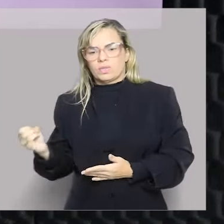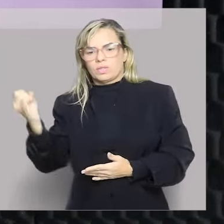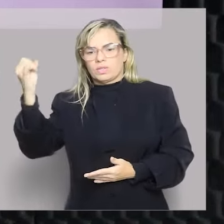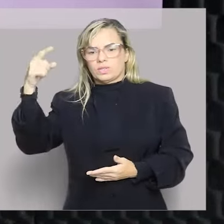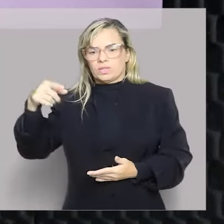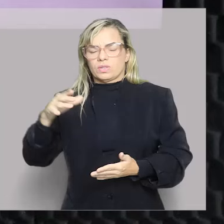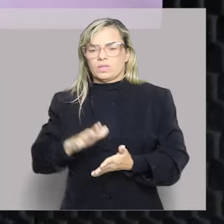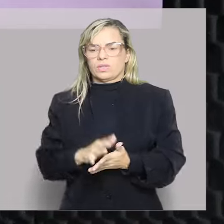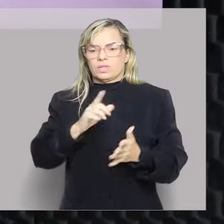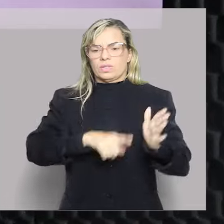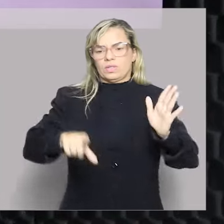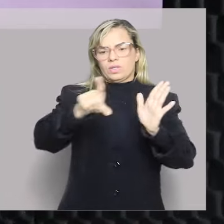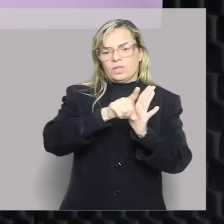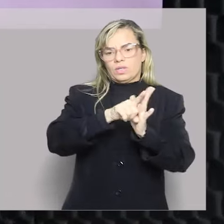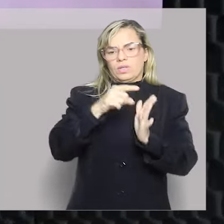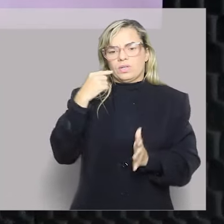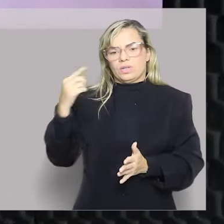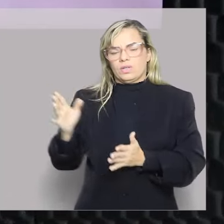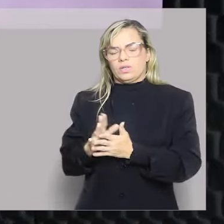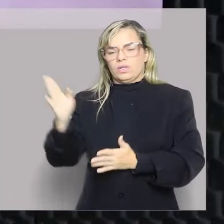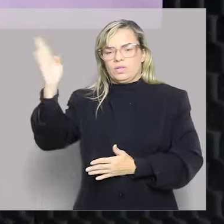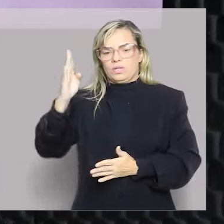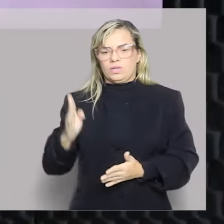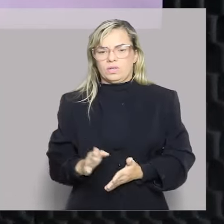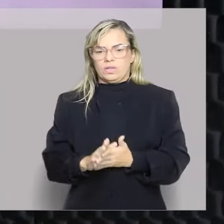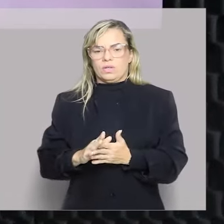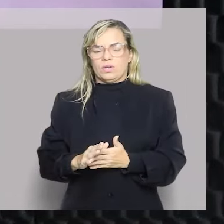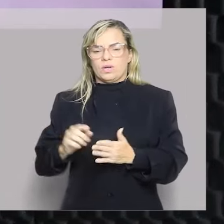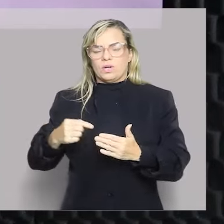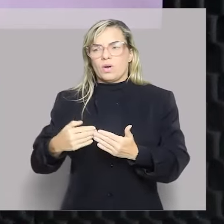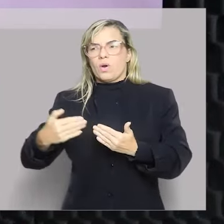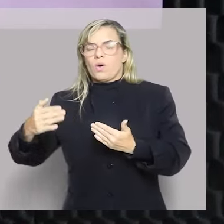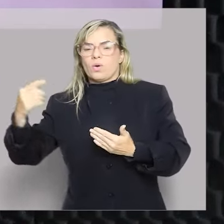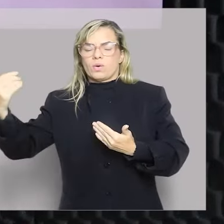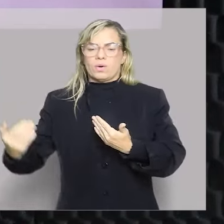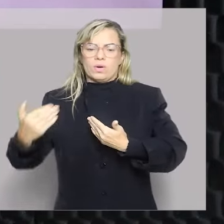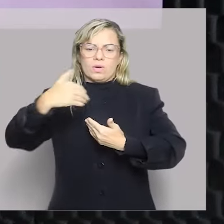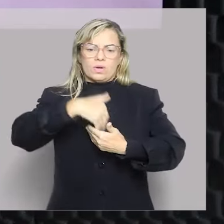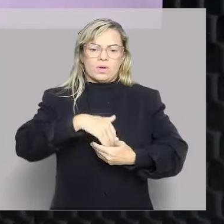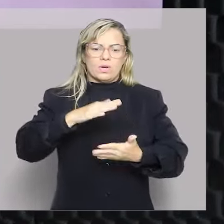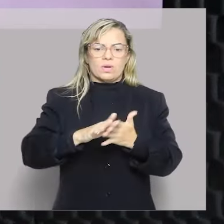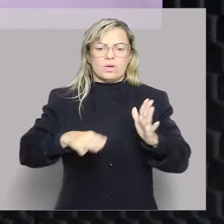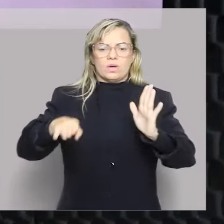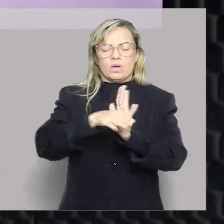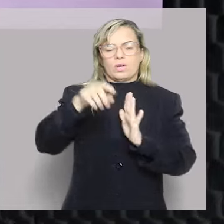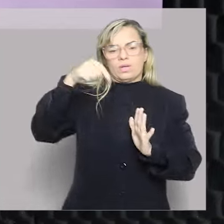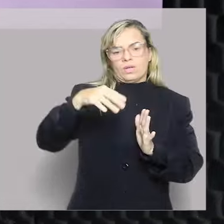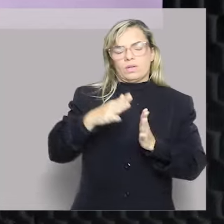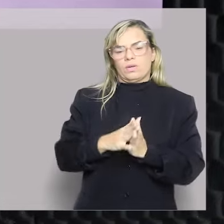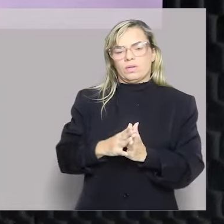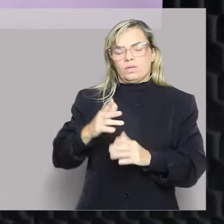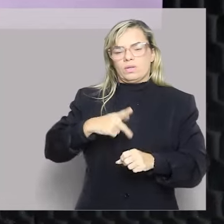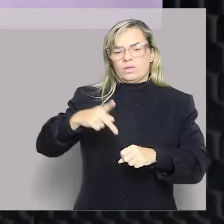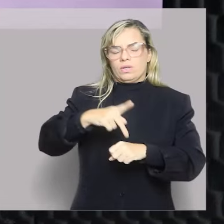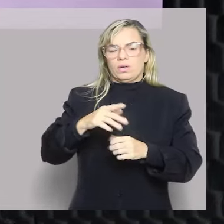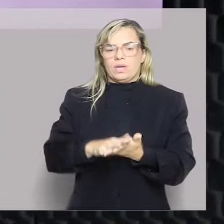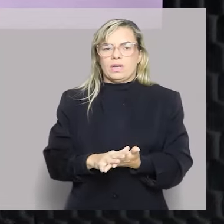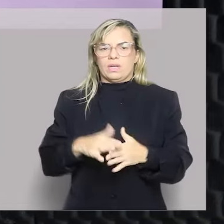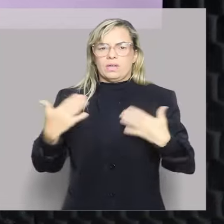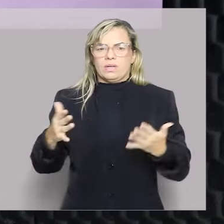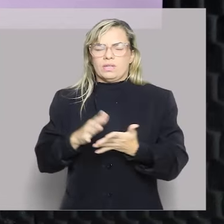responderiam, os brasileiros e os estrangeiros residentes no país. Certo? Errado.